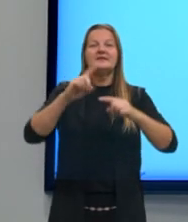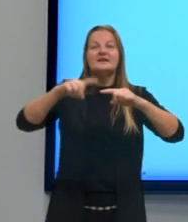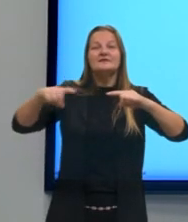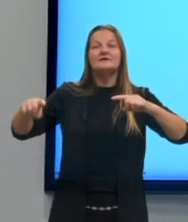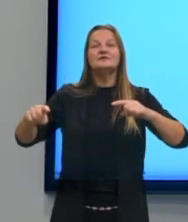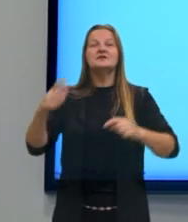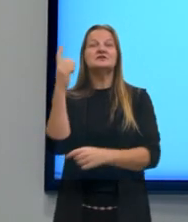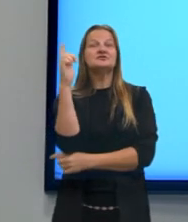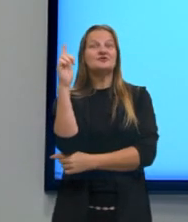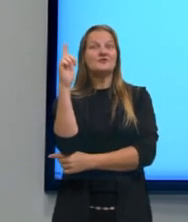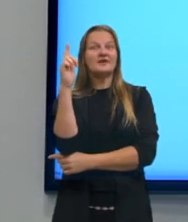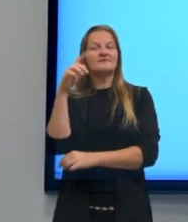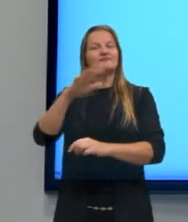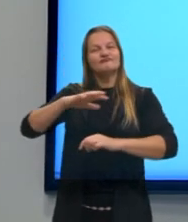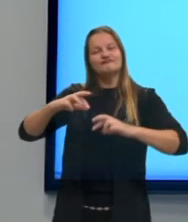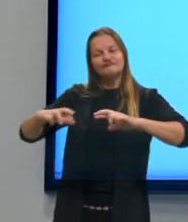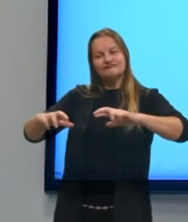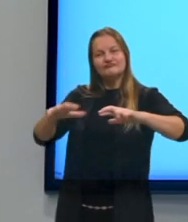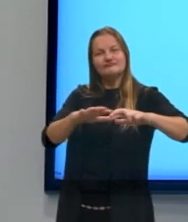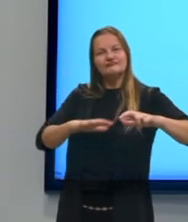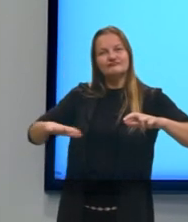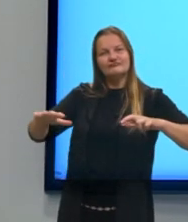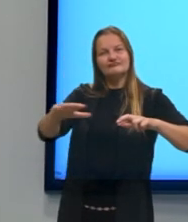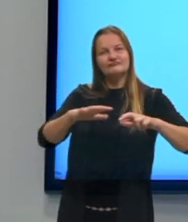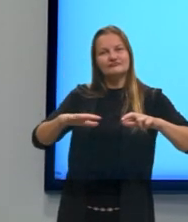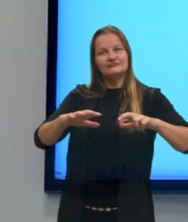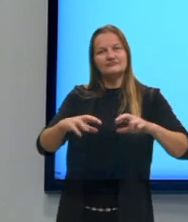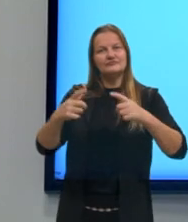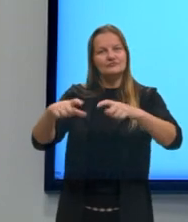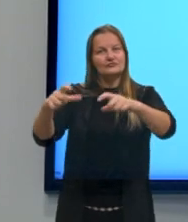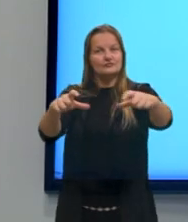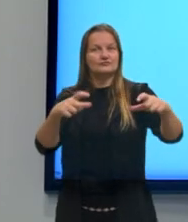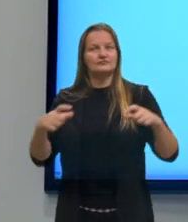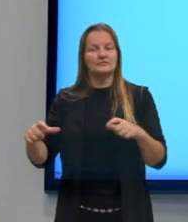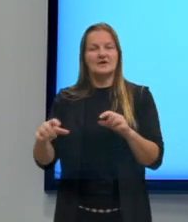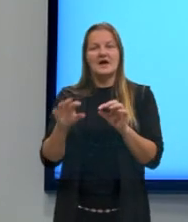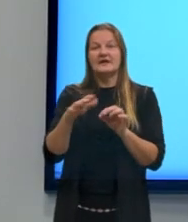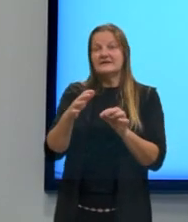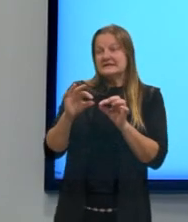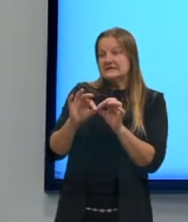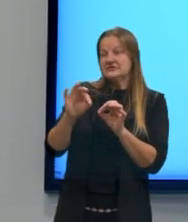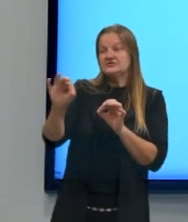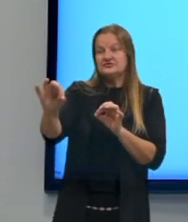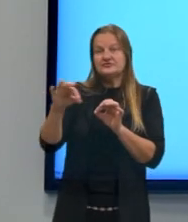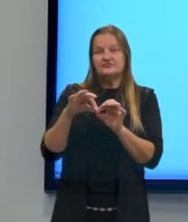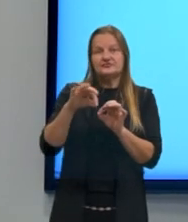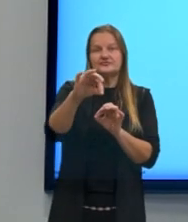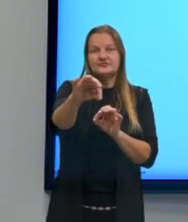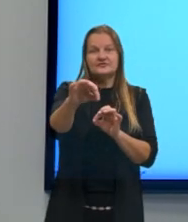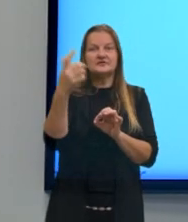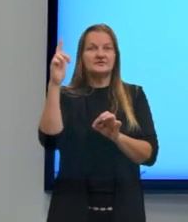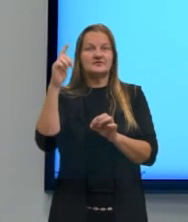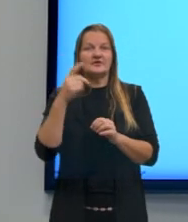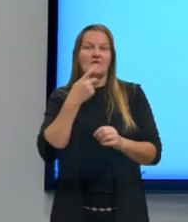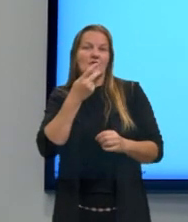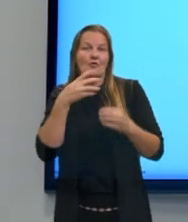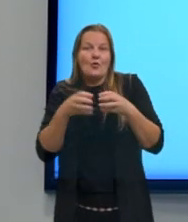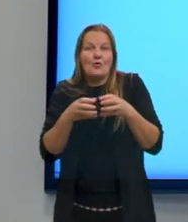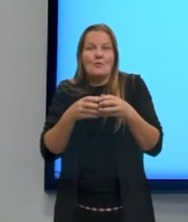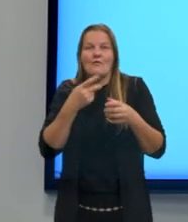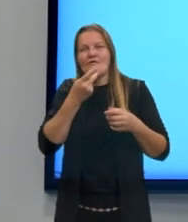geográficas. Elas se referem à distância geográfica que separa os falantes.